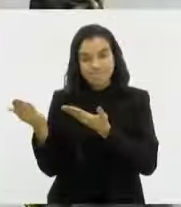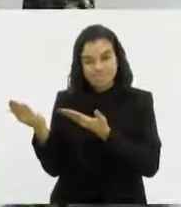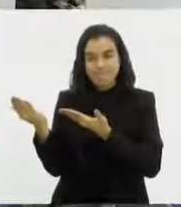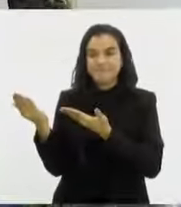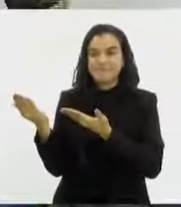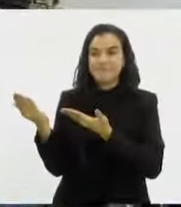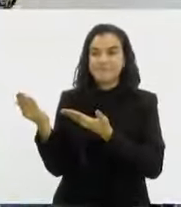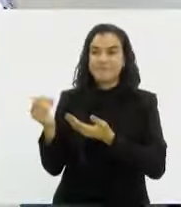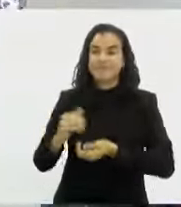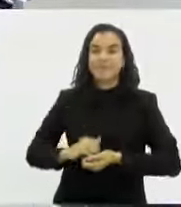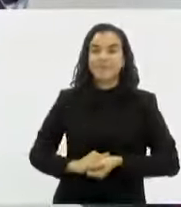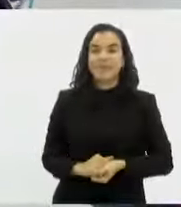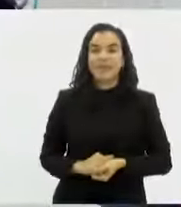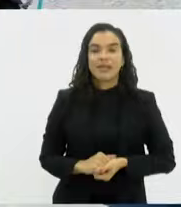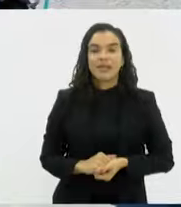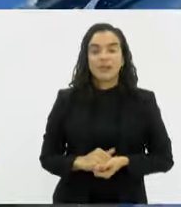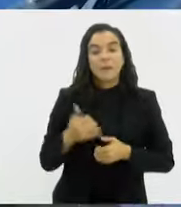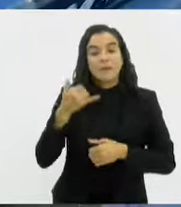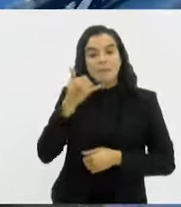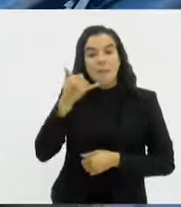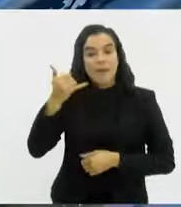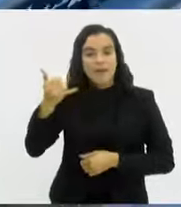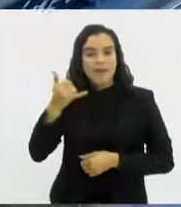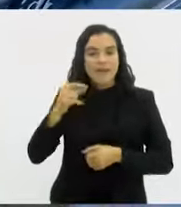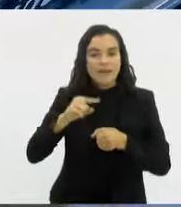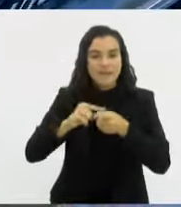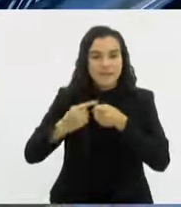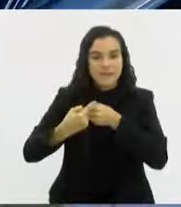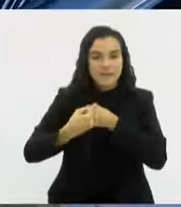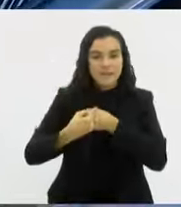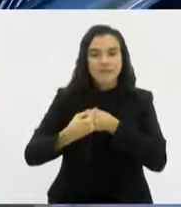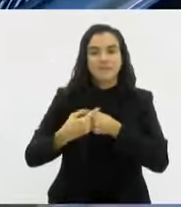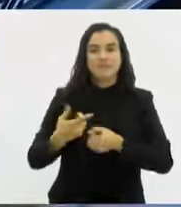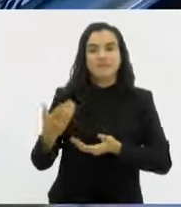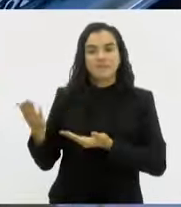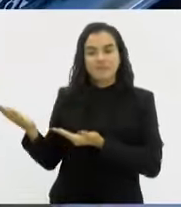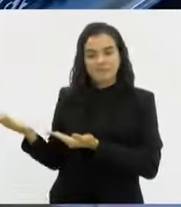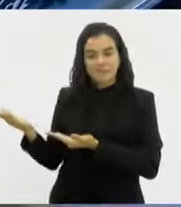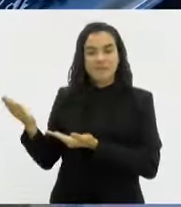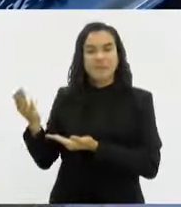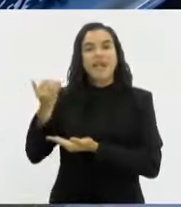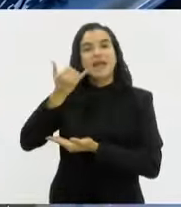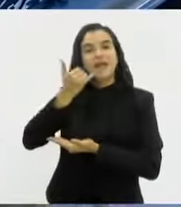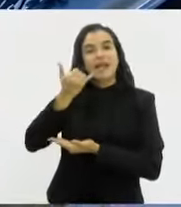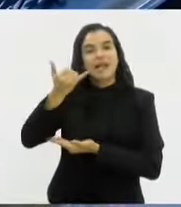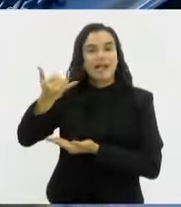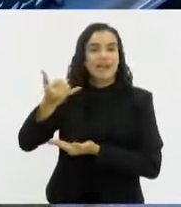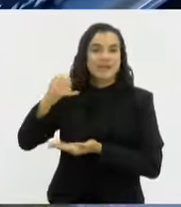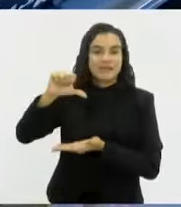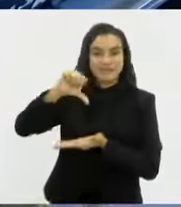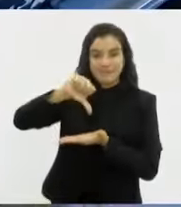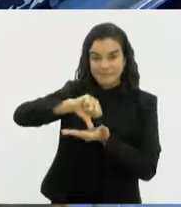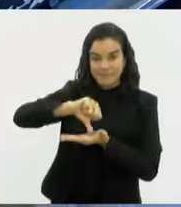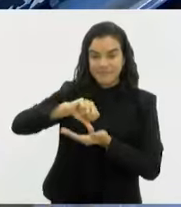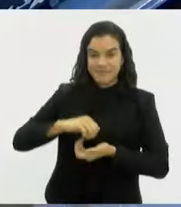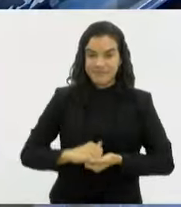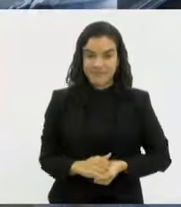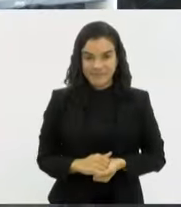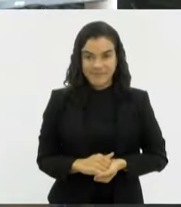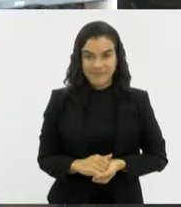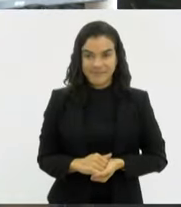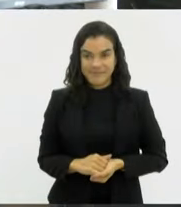1177 para ligações do interior e 2253 1177 ao ligar da capital.